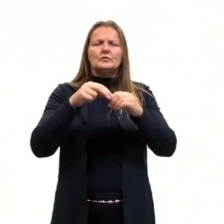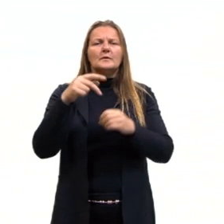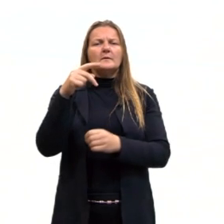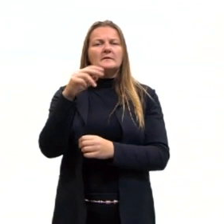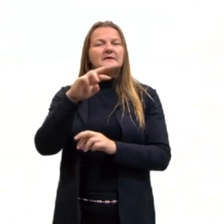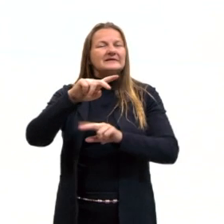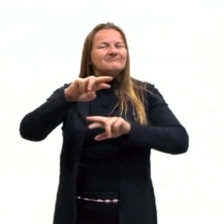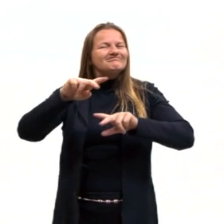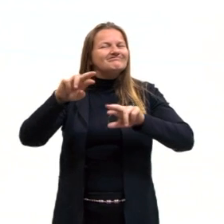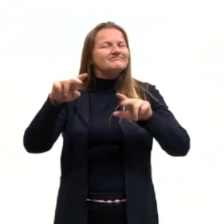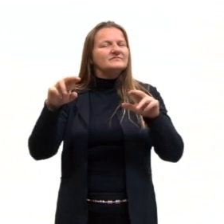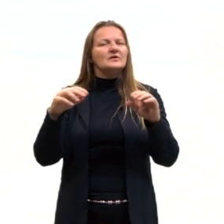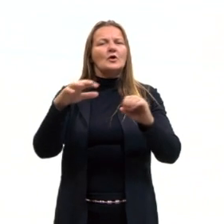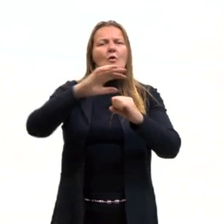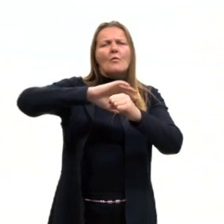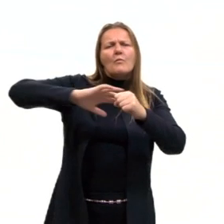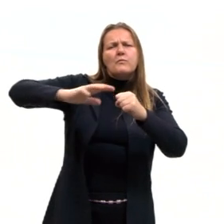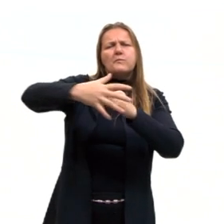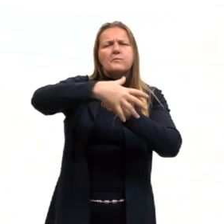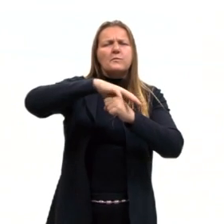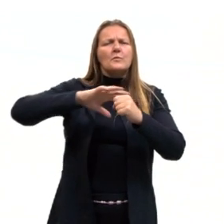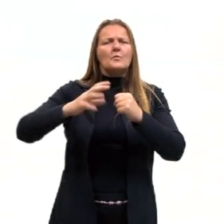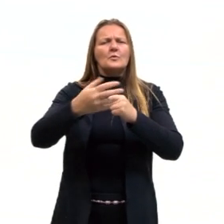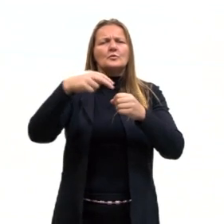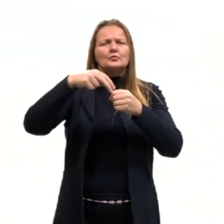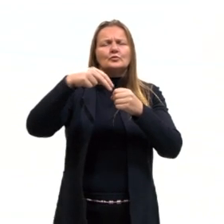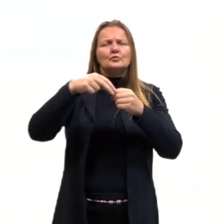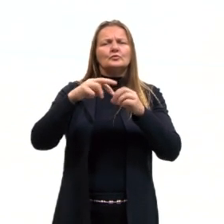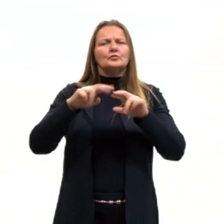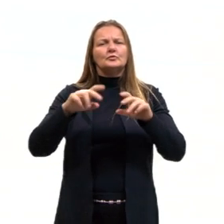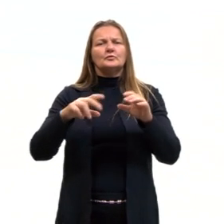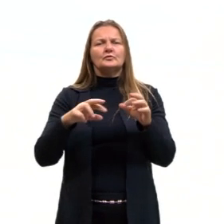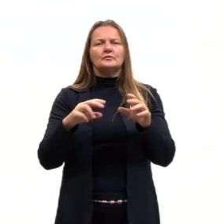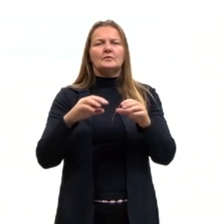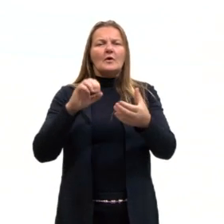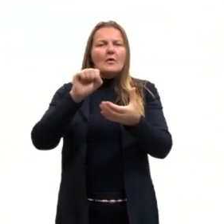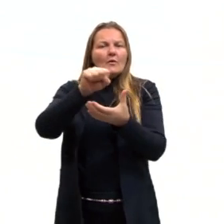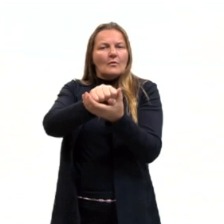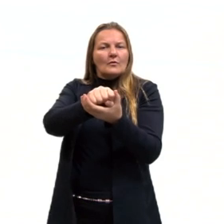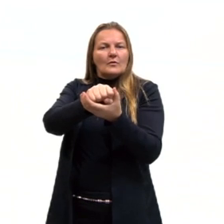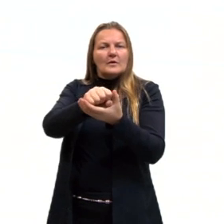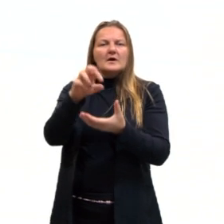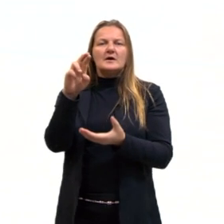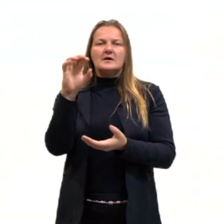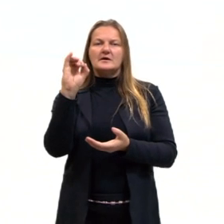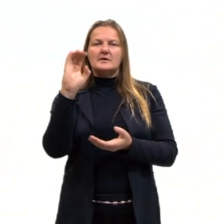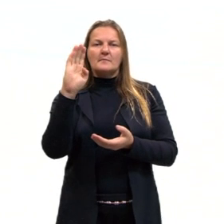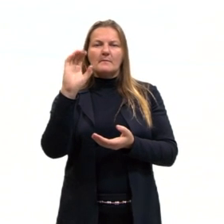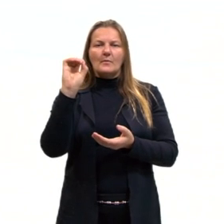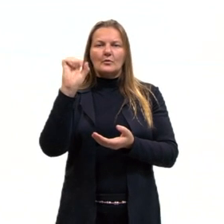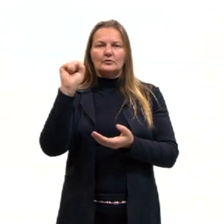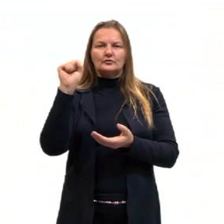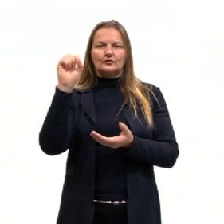nuclear, envoltório nuclear e o ribossomo, que são essas bolinhas aderidas.